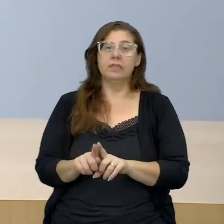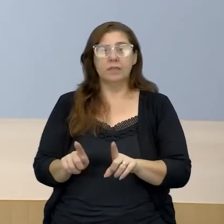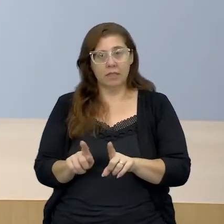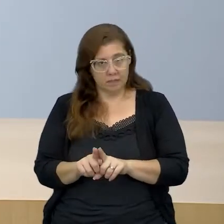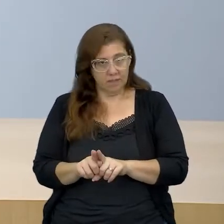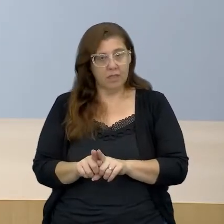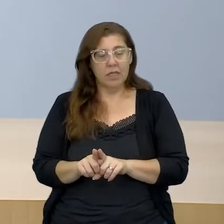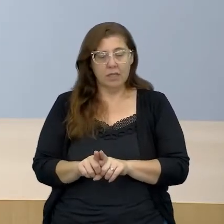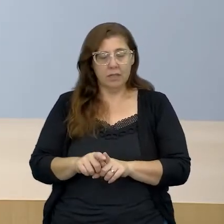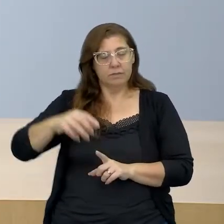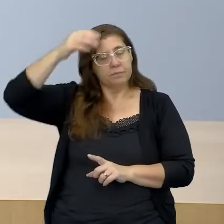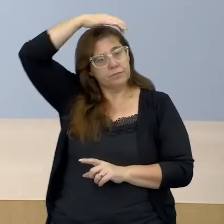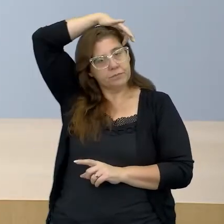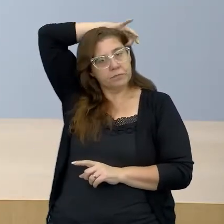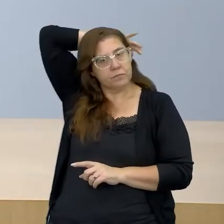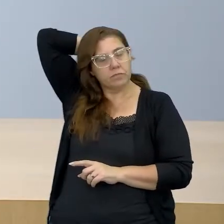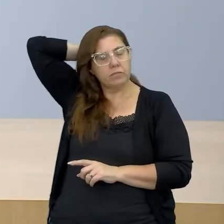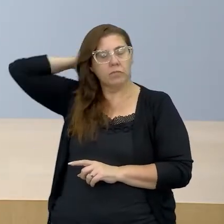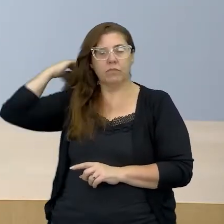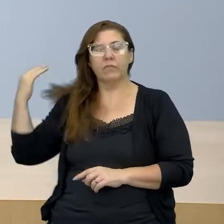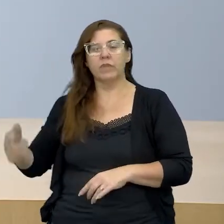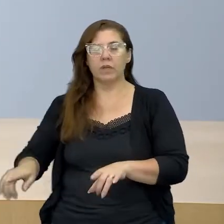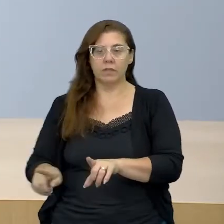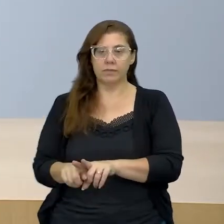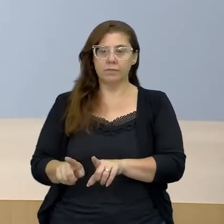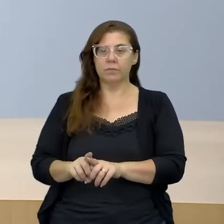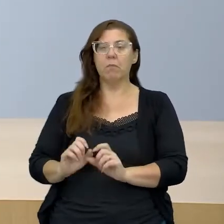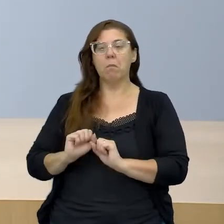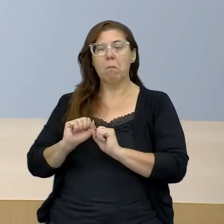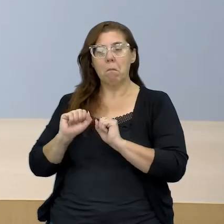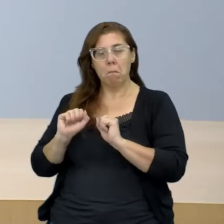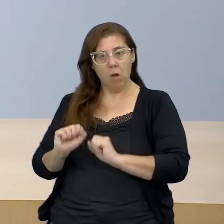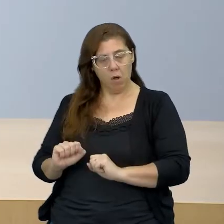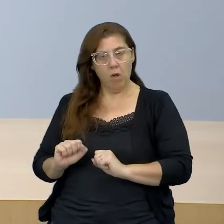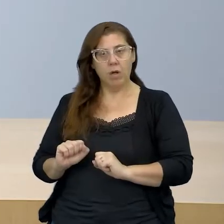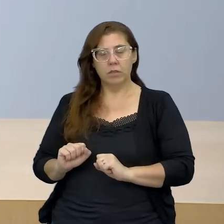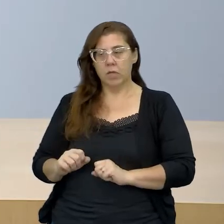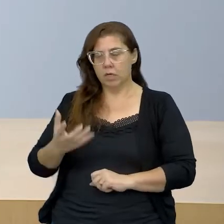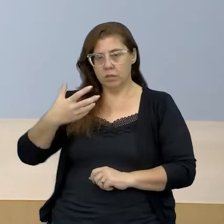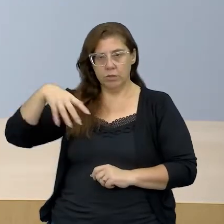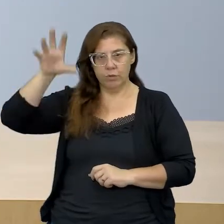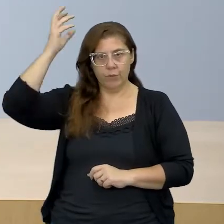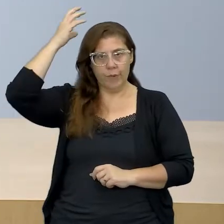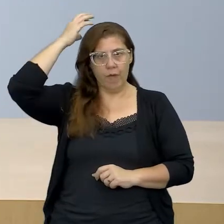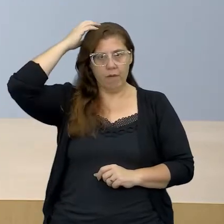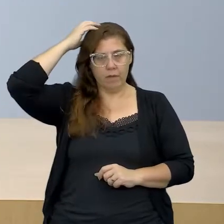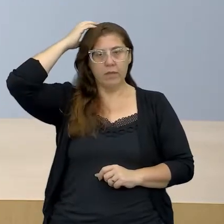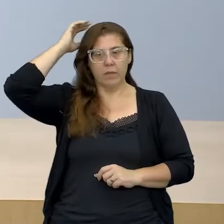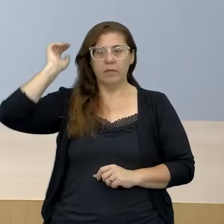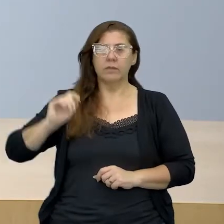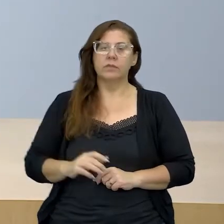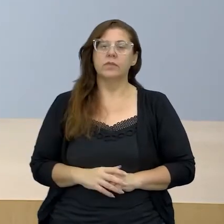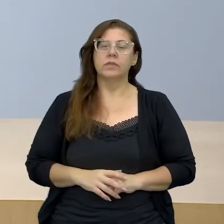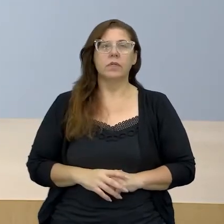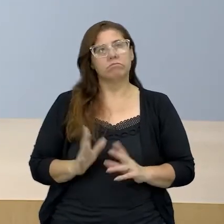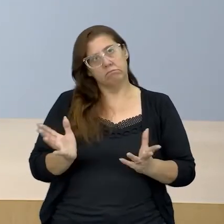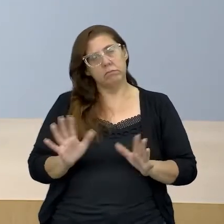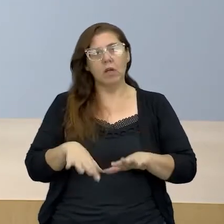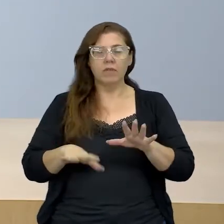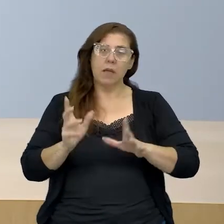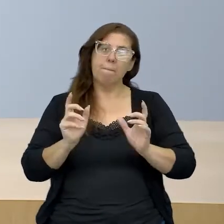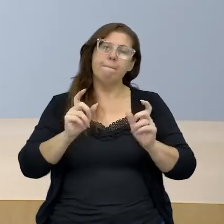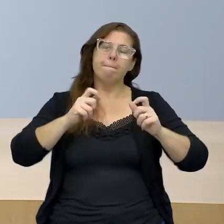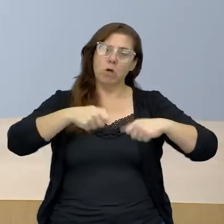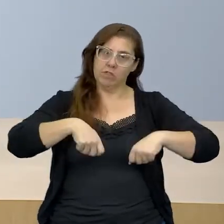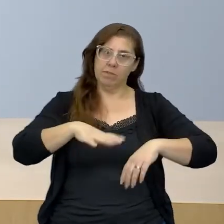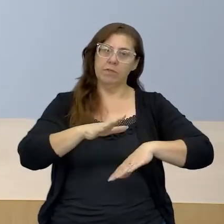faz parte das atribuições de poder, né, de um soberano, de um rei, de um monarca, a possibilidade